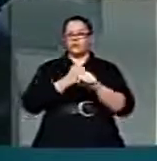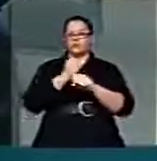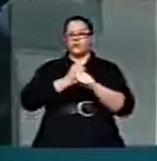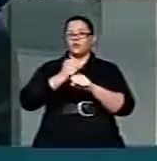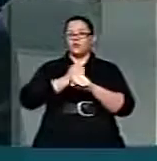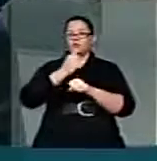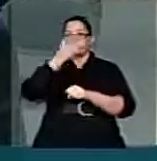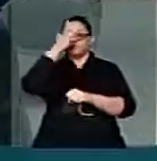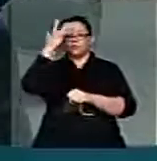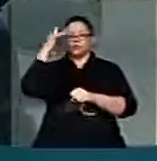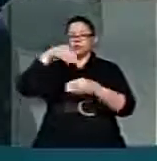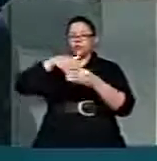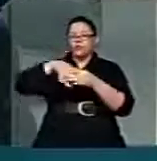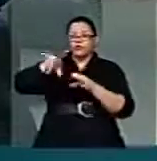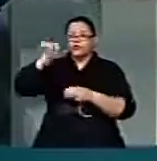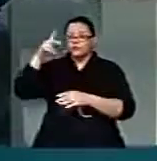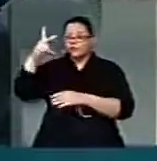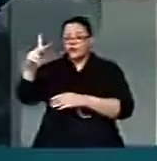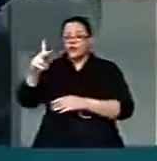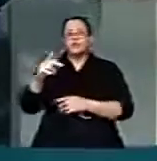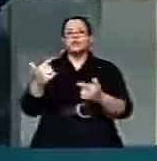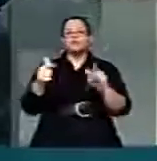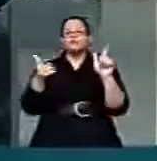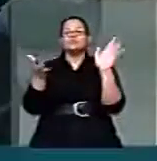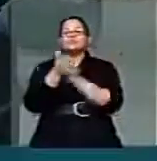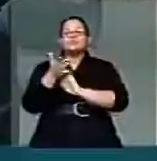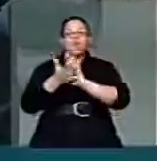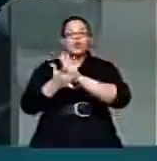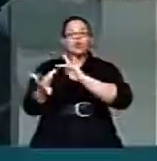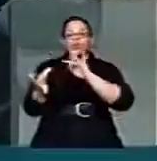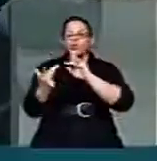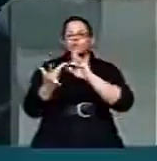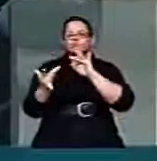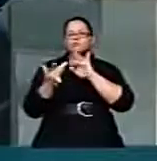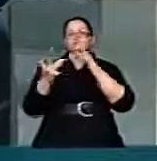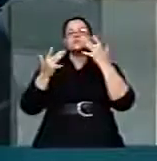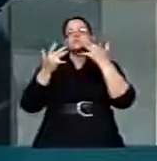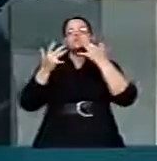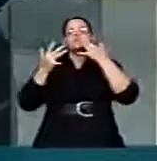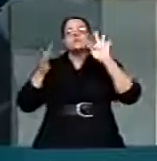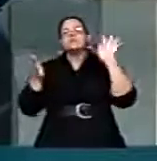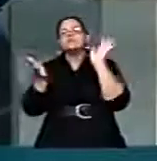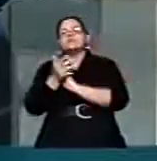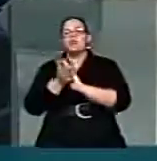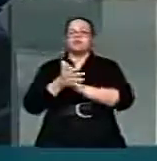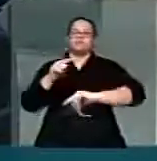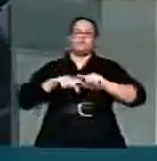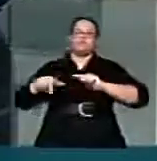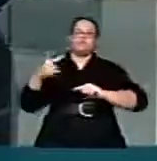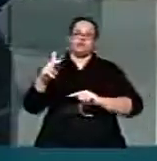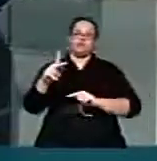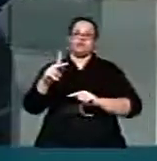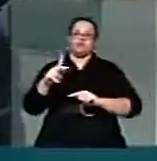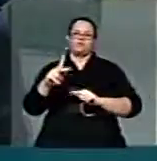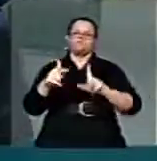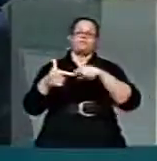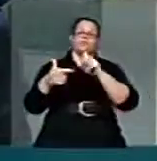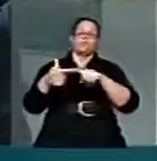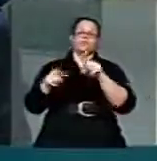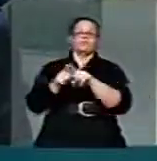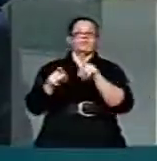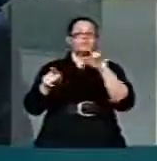eleitor não tenha qualquer oportunidade de contato e de acompanhamento do seu trabalho. Segundo ponto relevante,